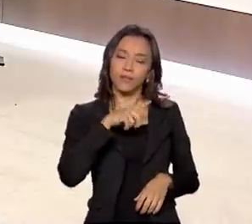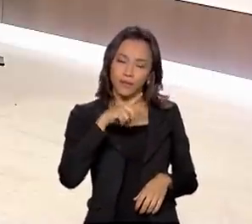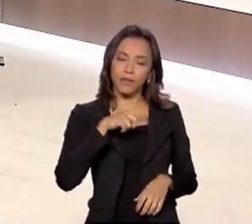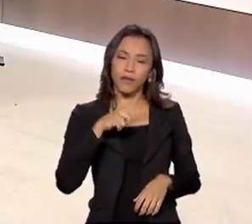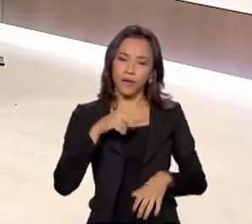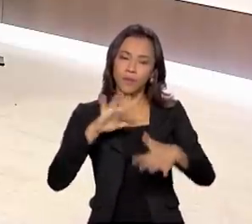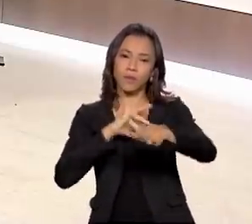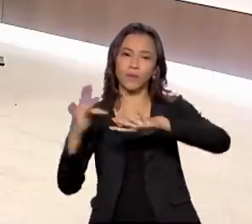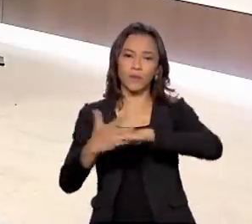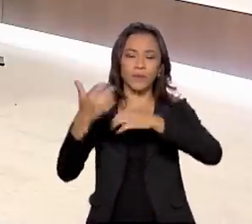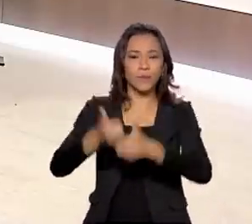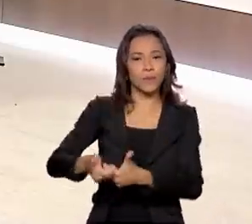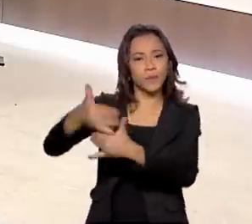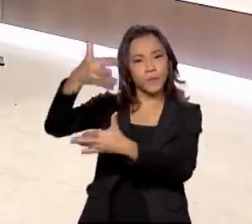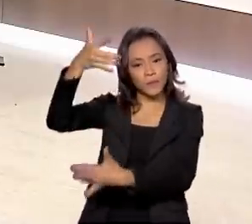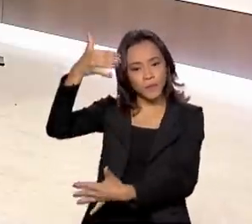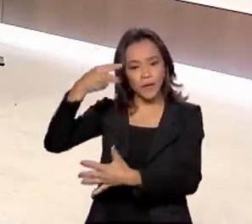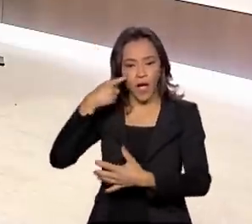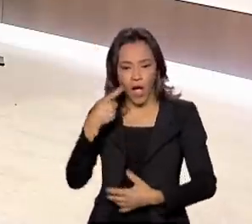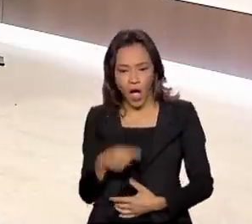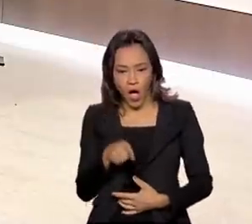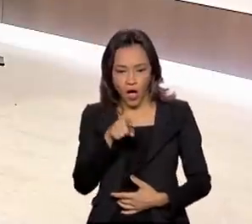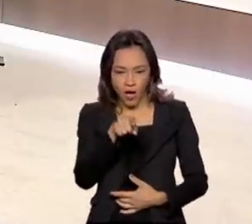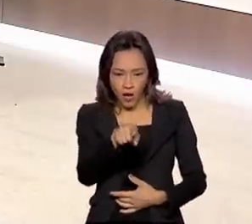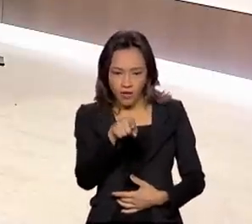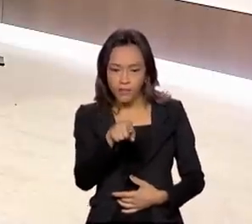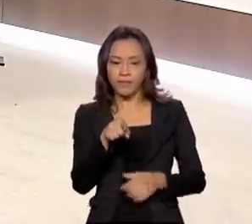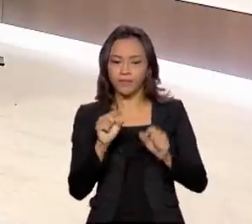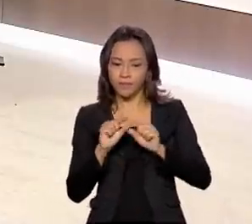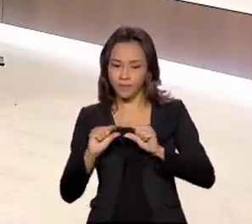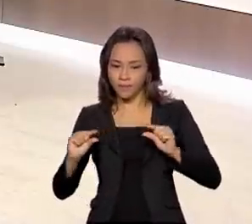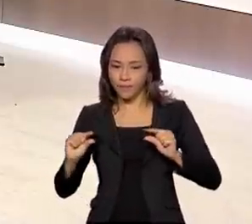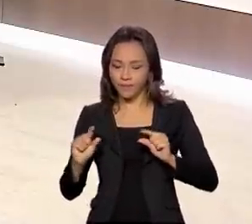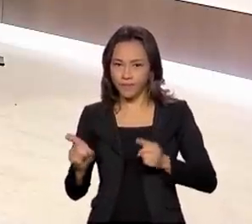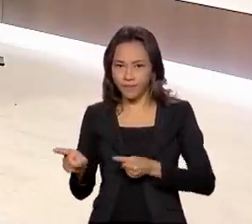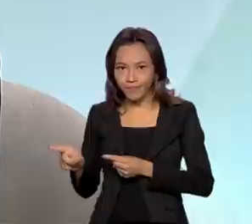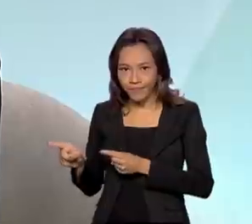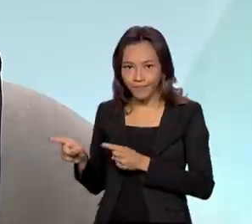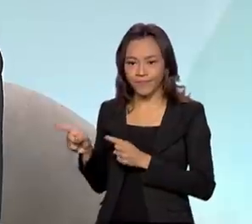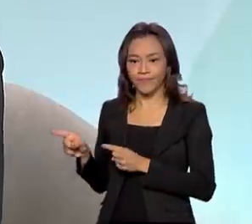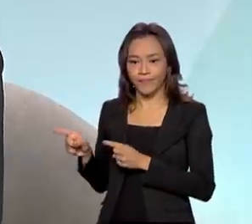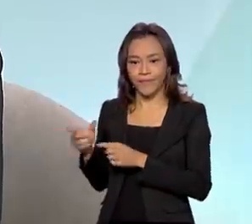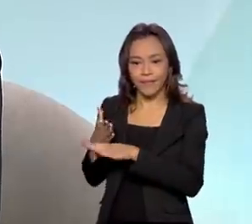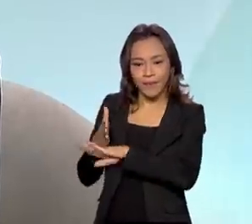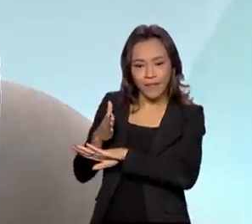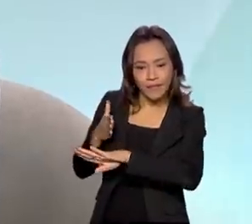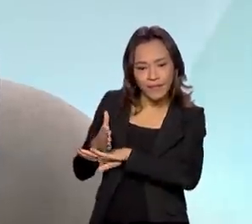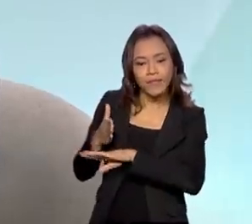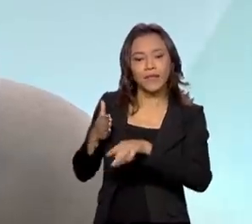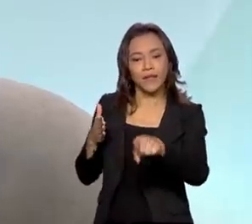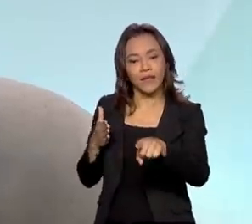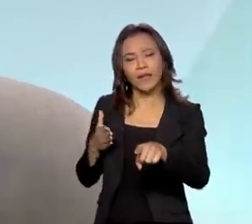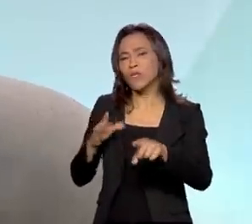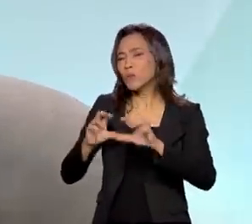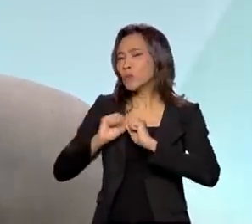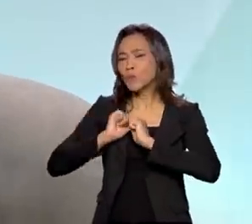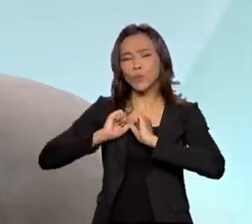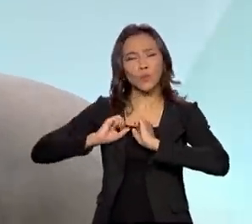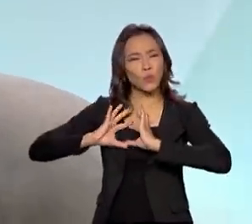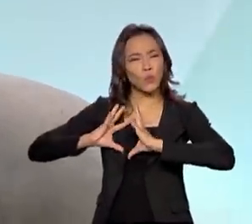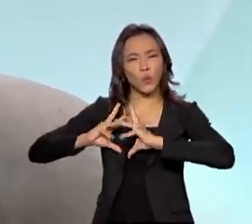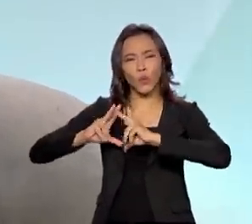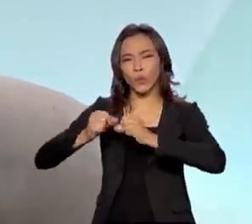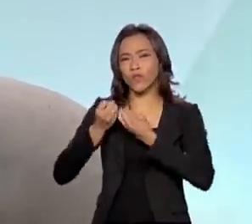sociais do Ministério hashtag isso é cidadania e todas as informações estão no portal do Ministério da Cidadania cidadania